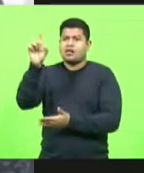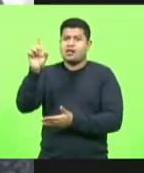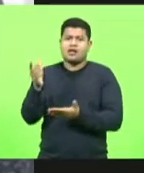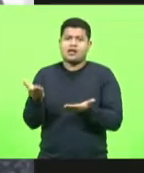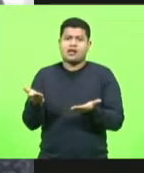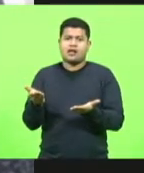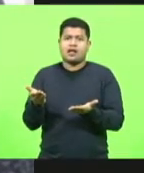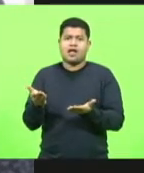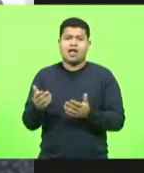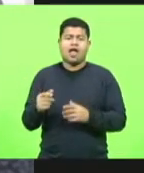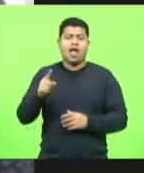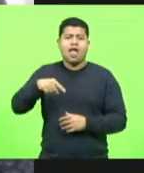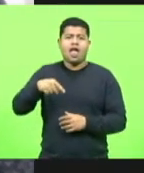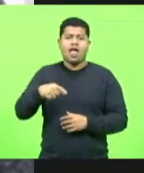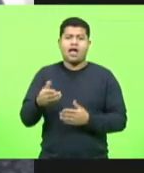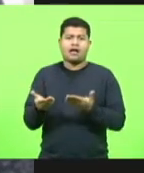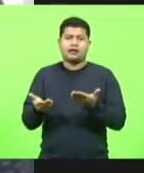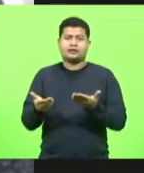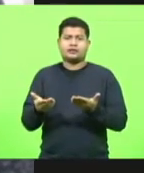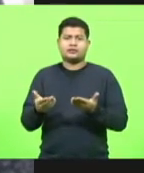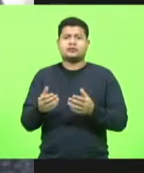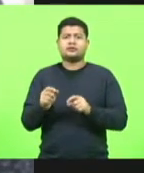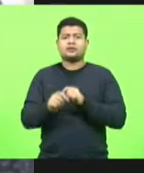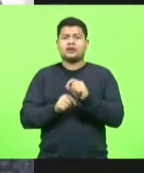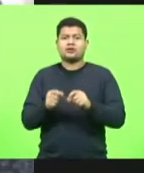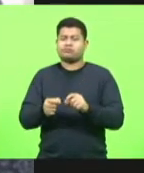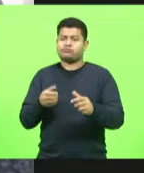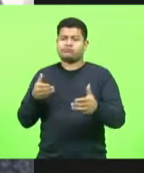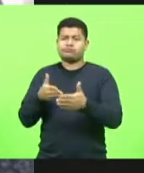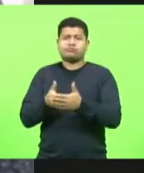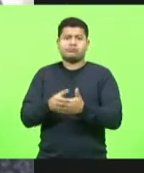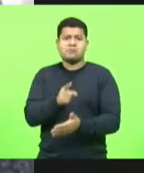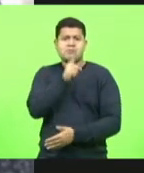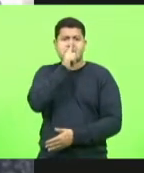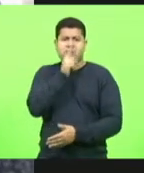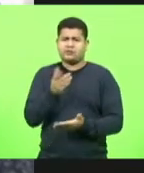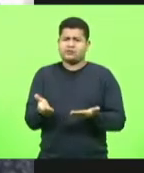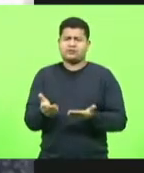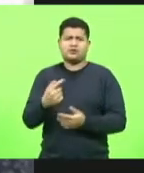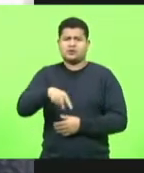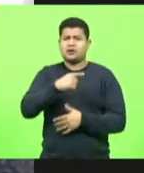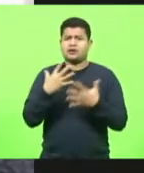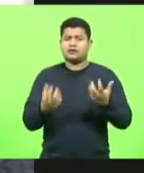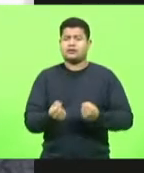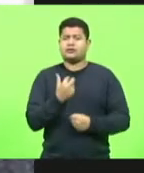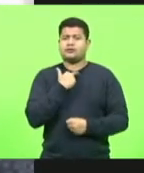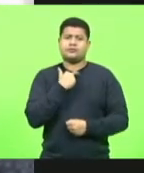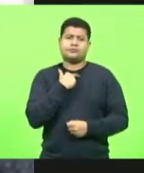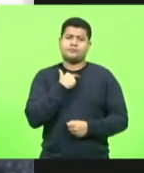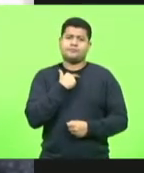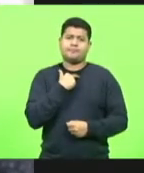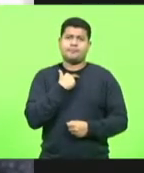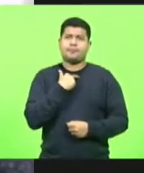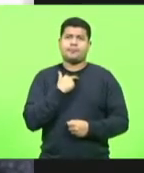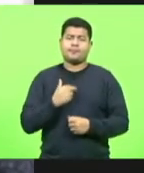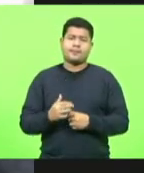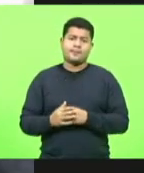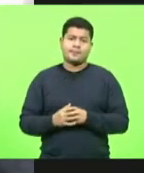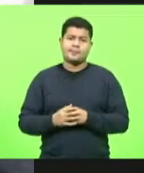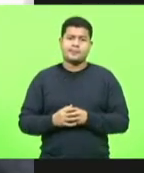cristãos num gueto religioso. Isso nós não podemos admitir e não podemos efetivamente nos calar.